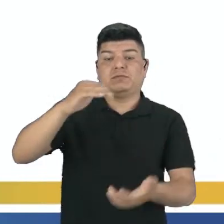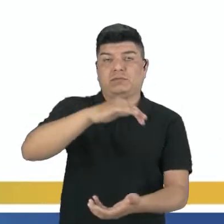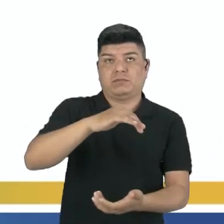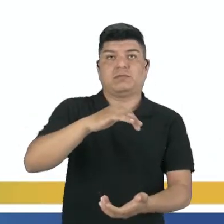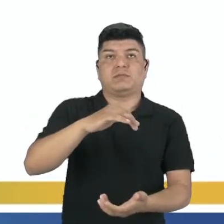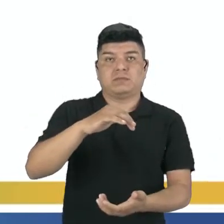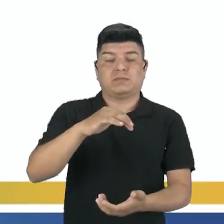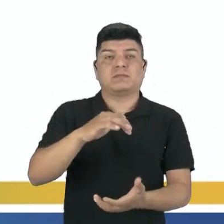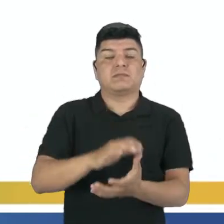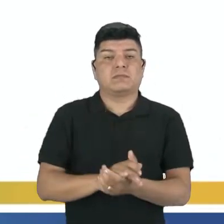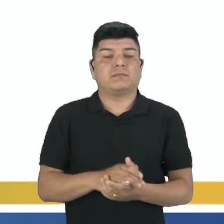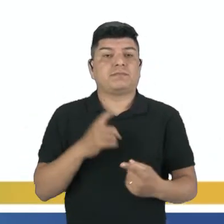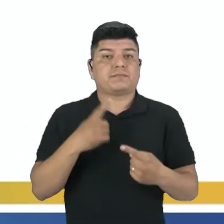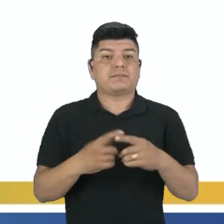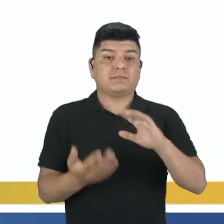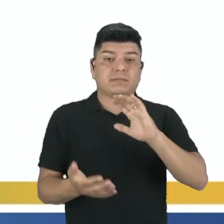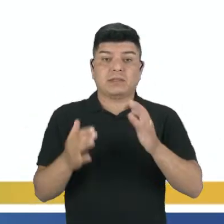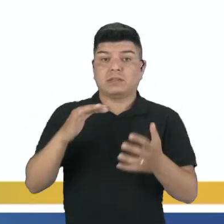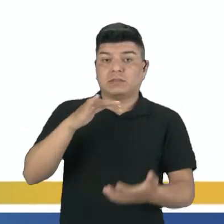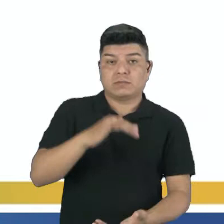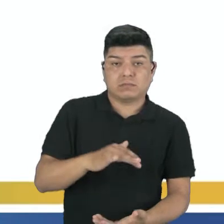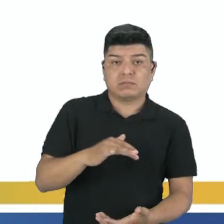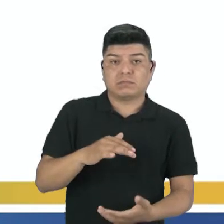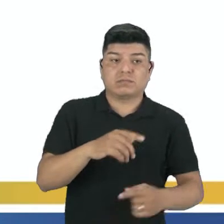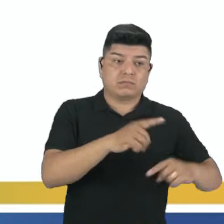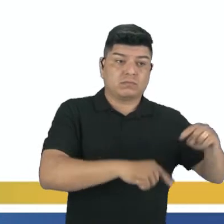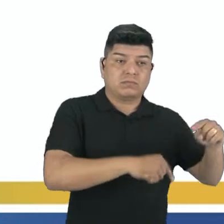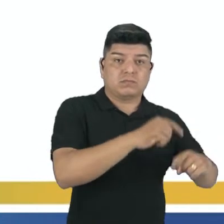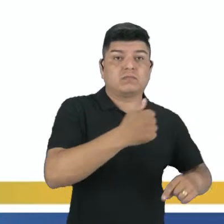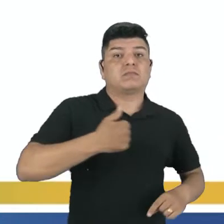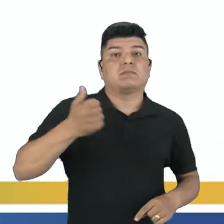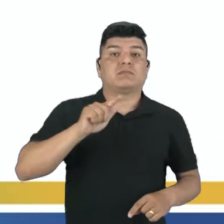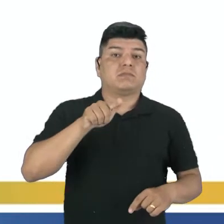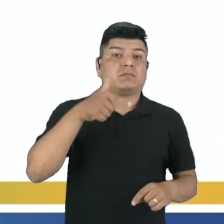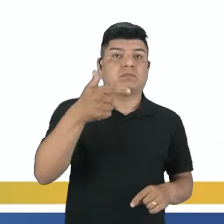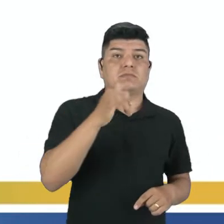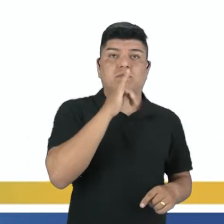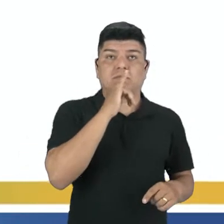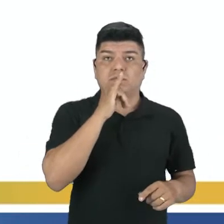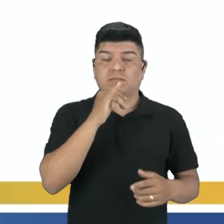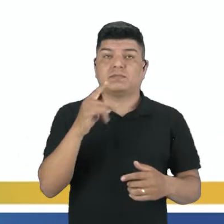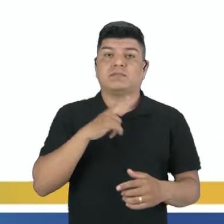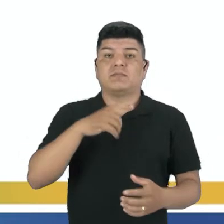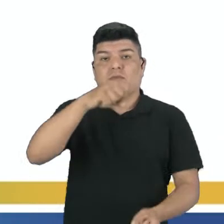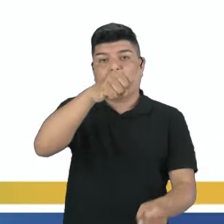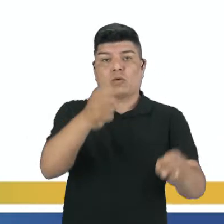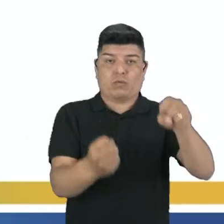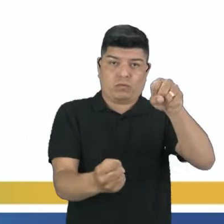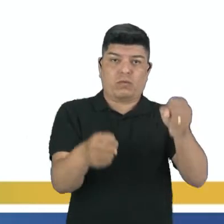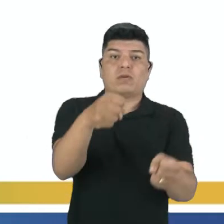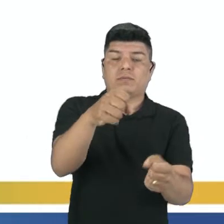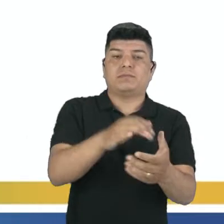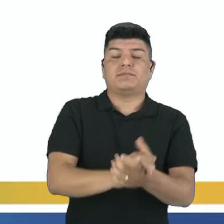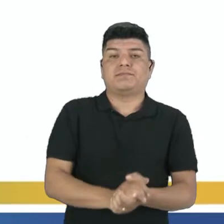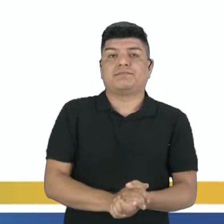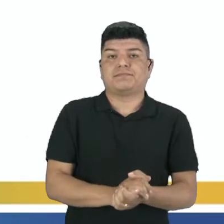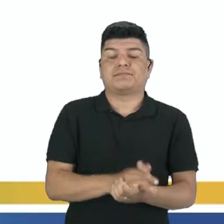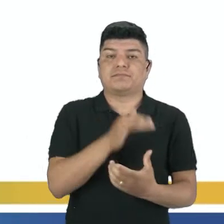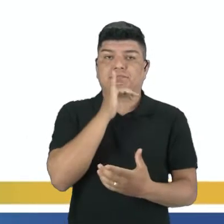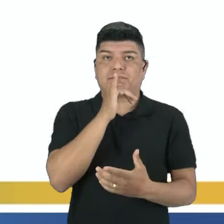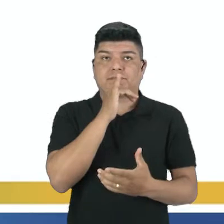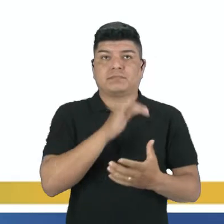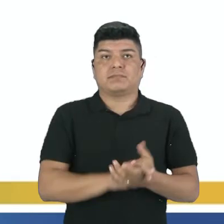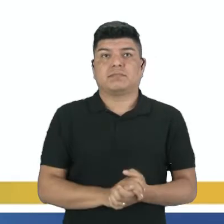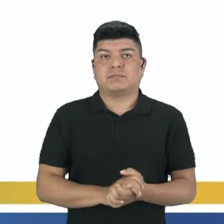beneficiamento. Ela transforma uma matéria-prima em outra. Nós temos um exemplo aí, o automóvel. Ele pegou aí